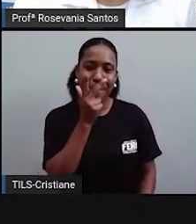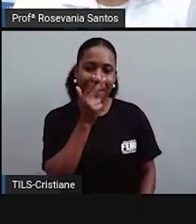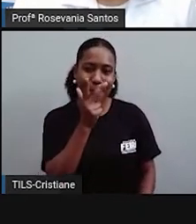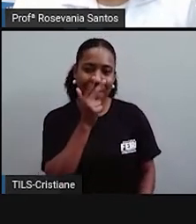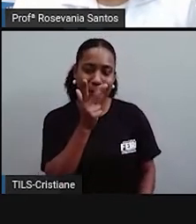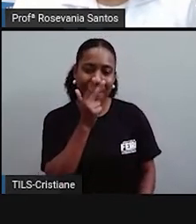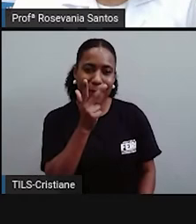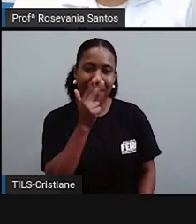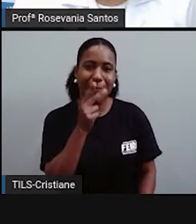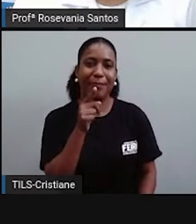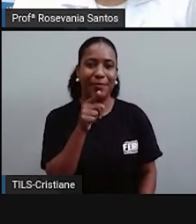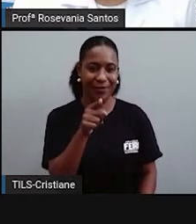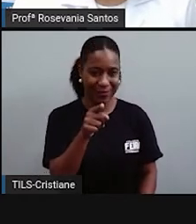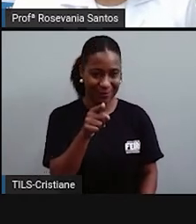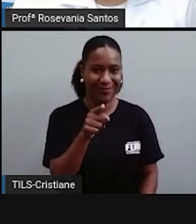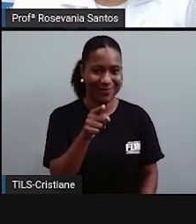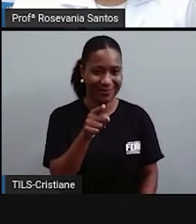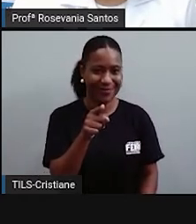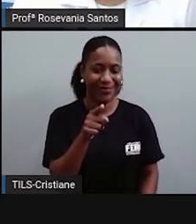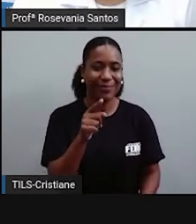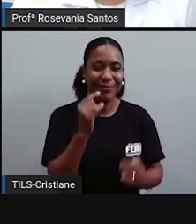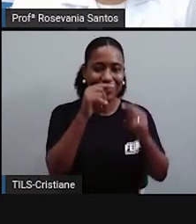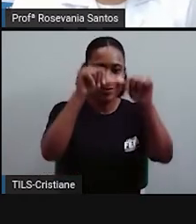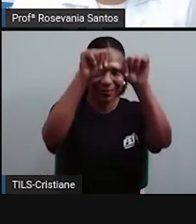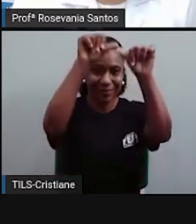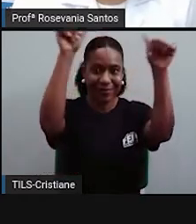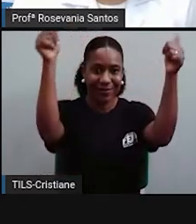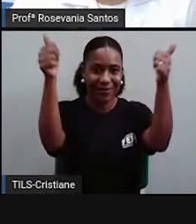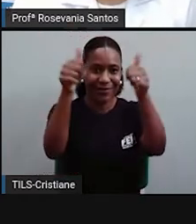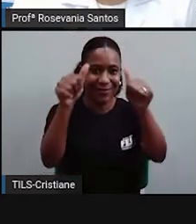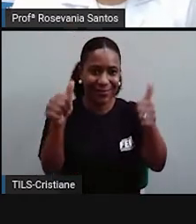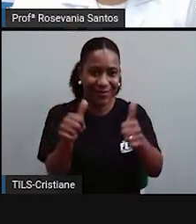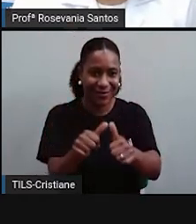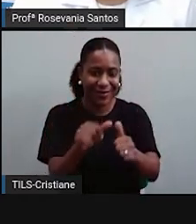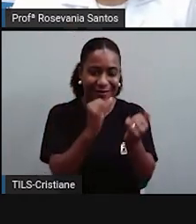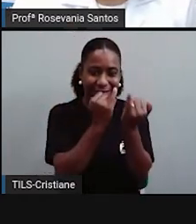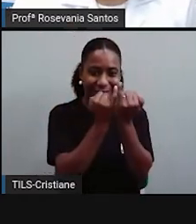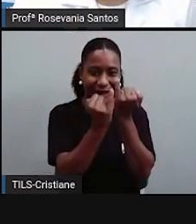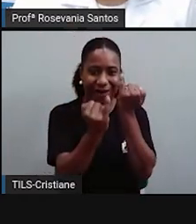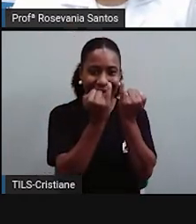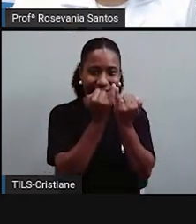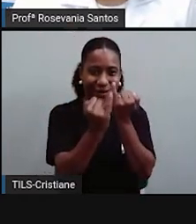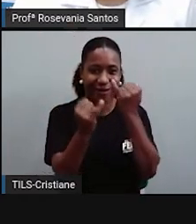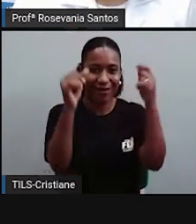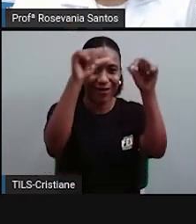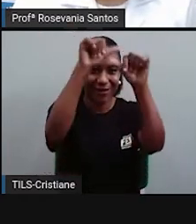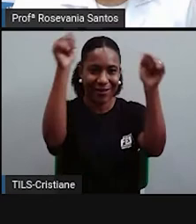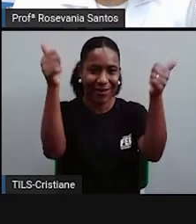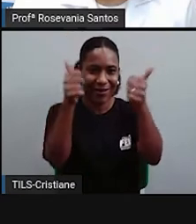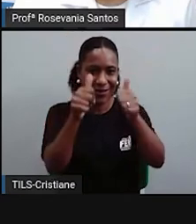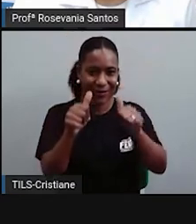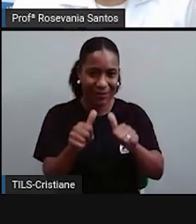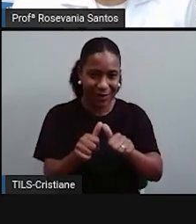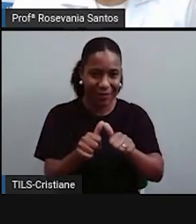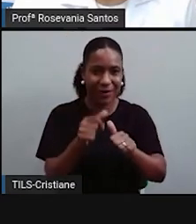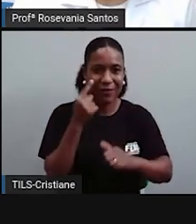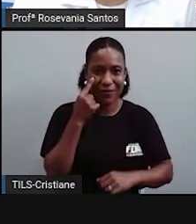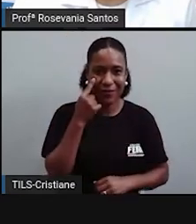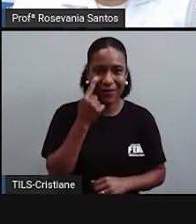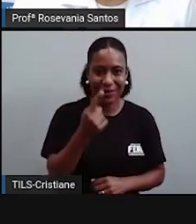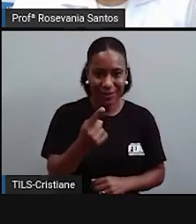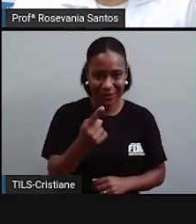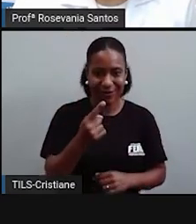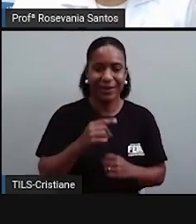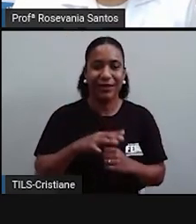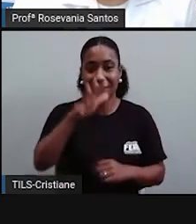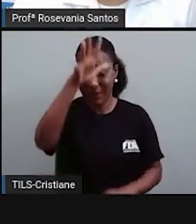com o que a gente tem hoje. Mas, aqui, já... Aquela parte que a gente tinha aqui antes, da parte